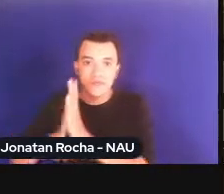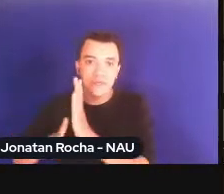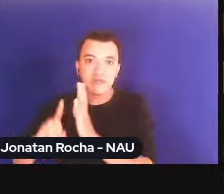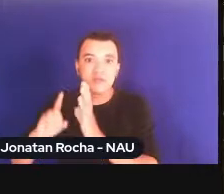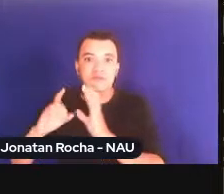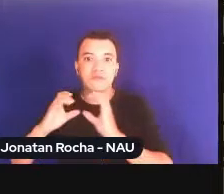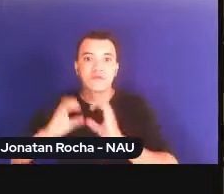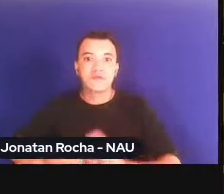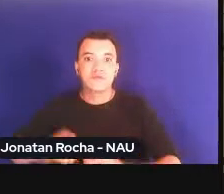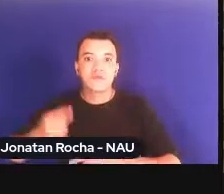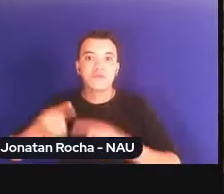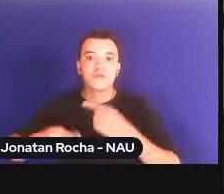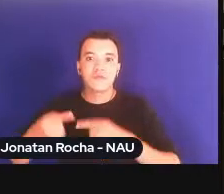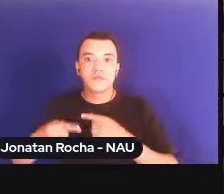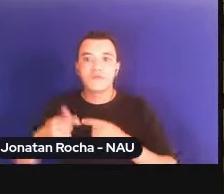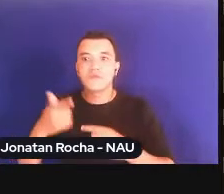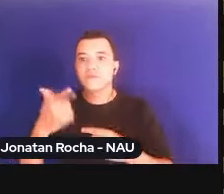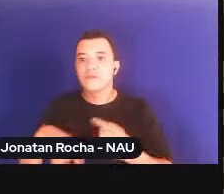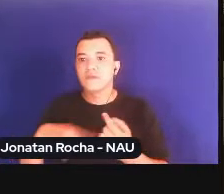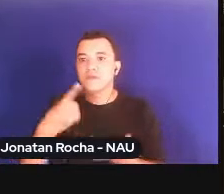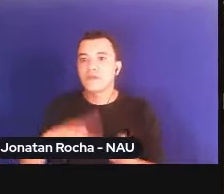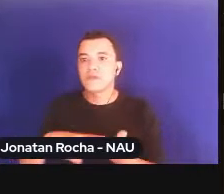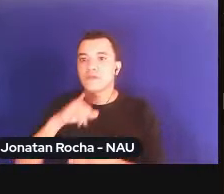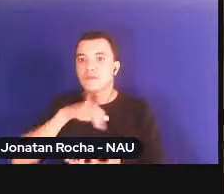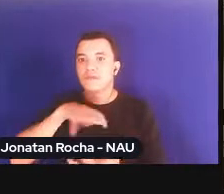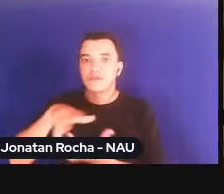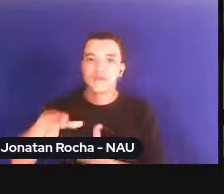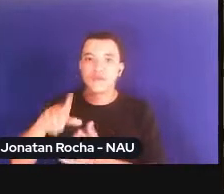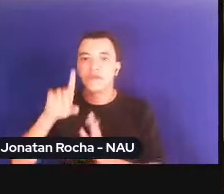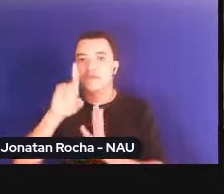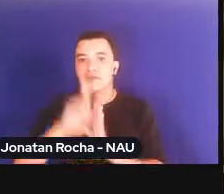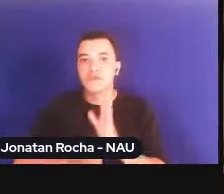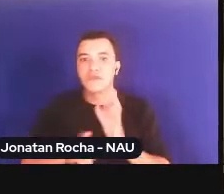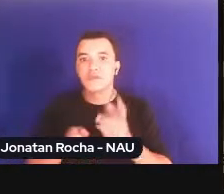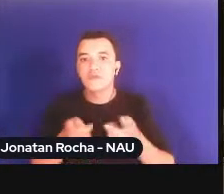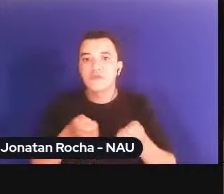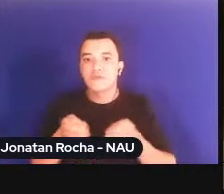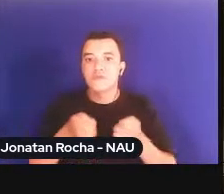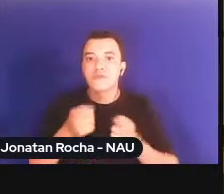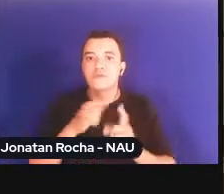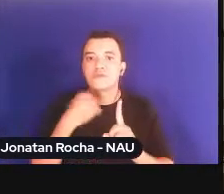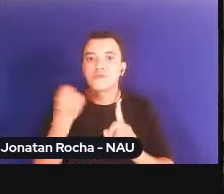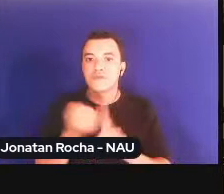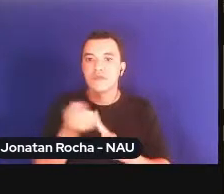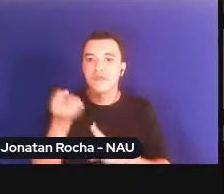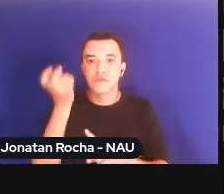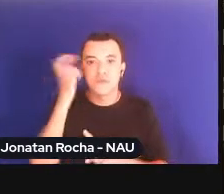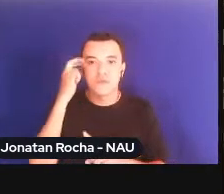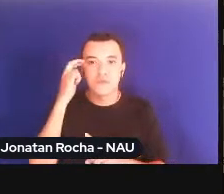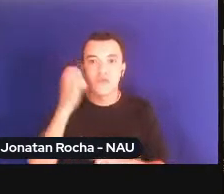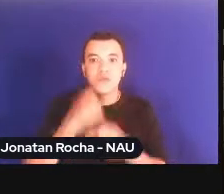Internacional dos Direitos Econômicos, Sociais e Culturais, que é de 1966.